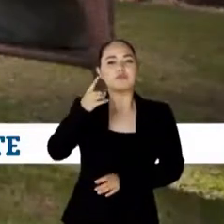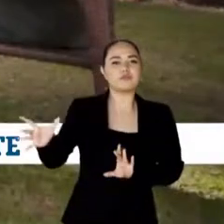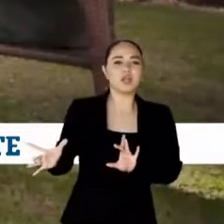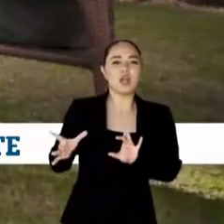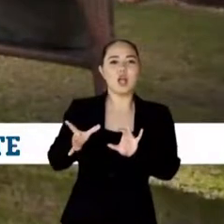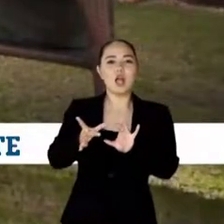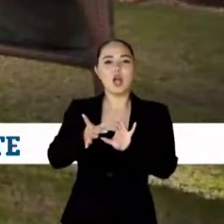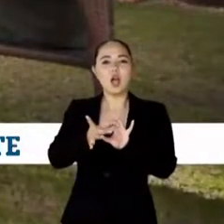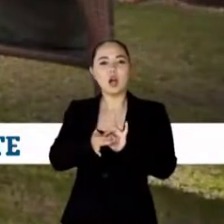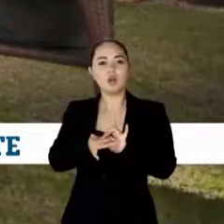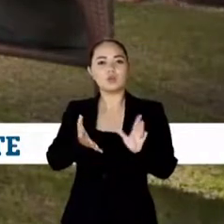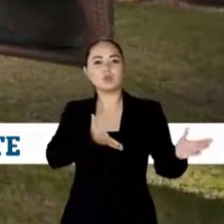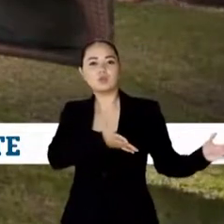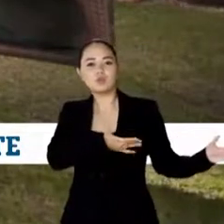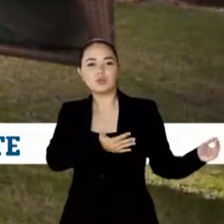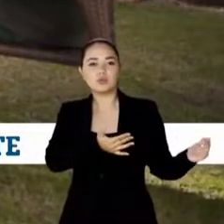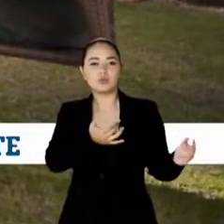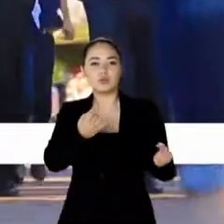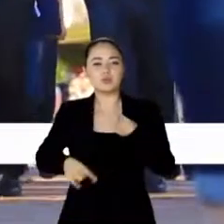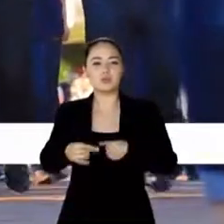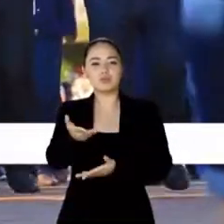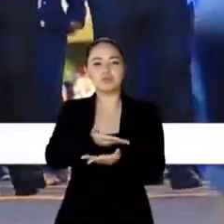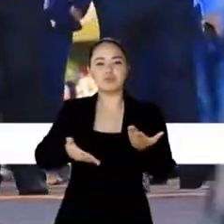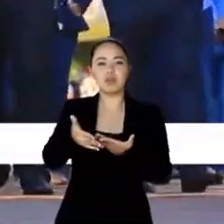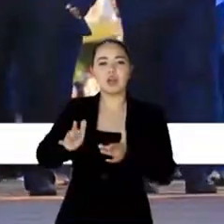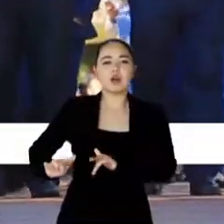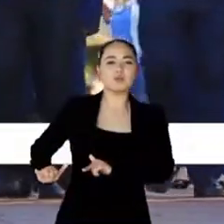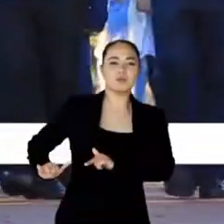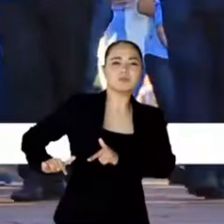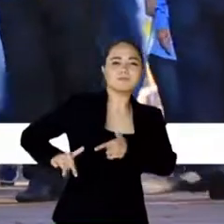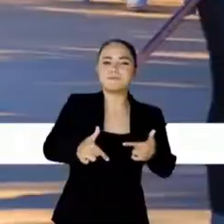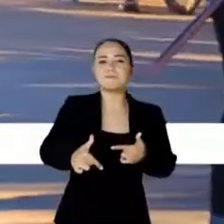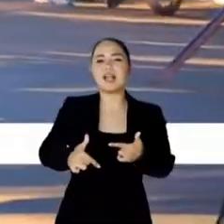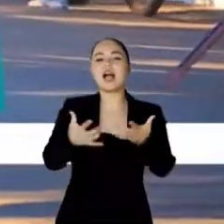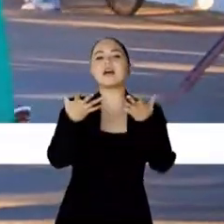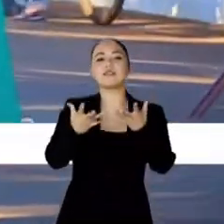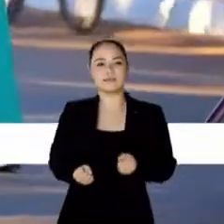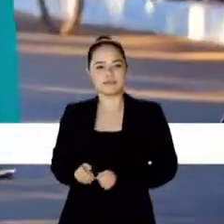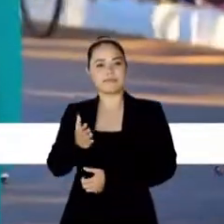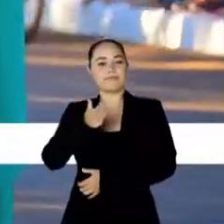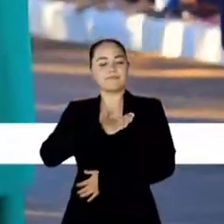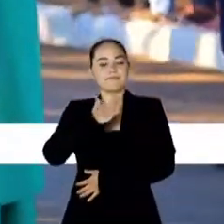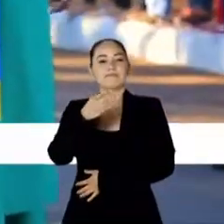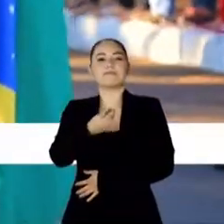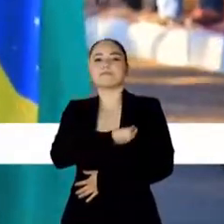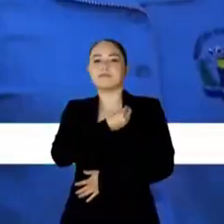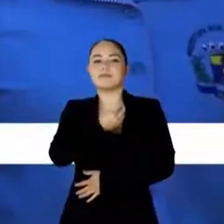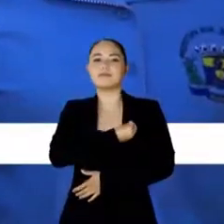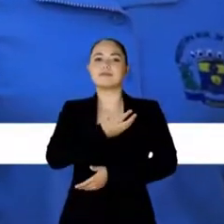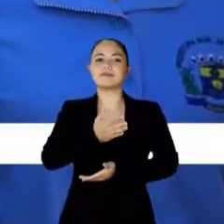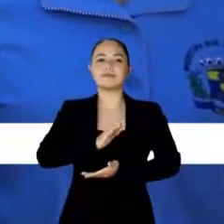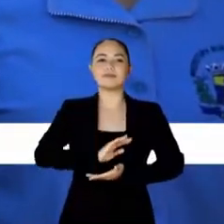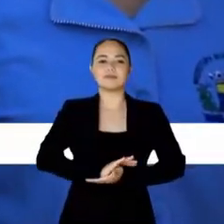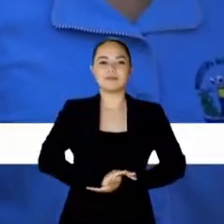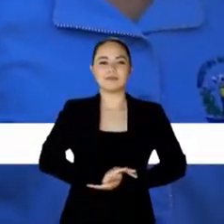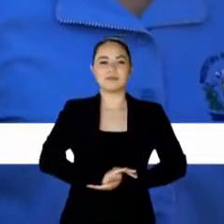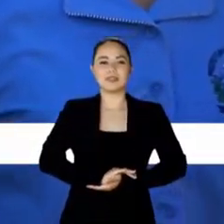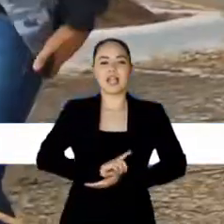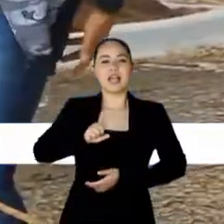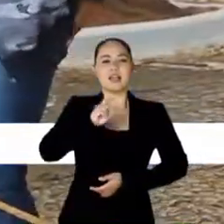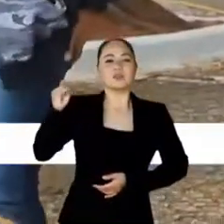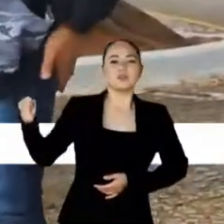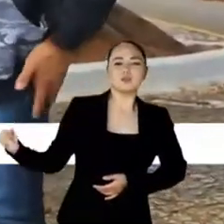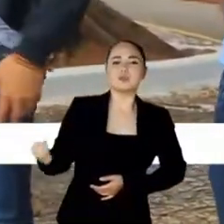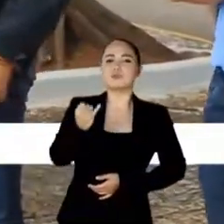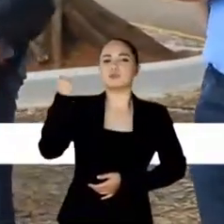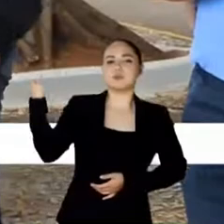a União Campo Grande do Estudante. Essa luta, essa militância, eu trouxe para a minha vida pública.